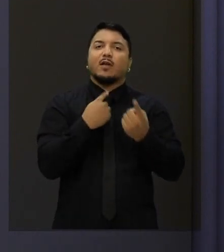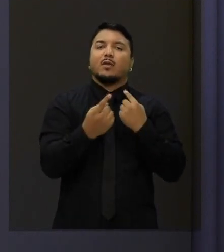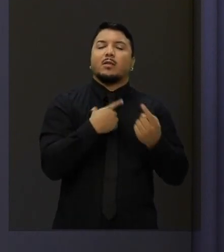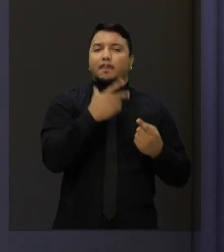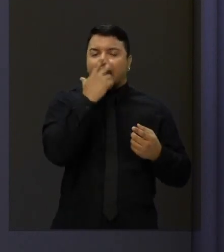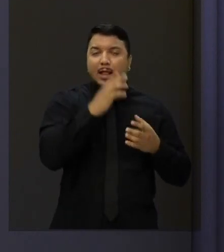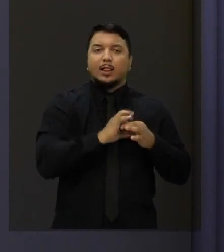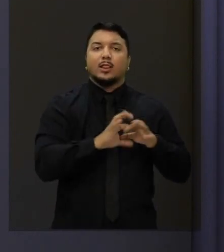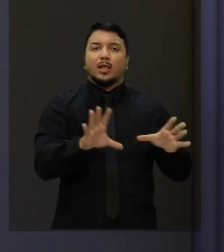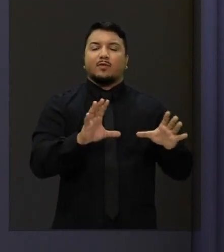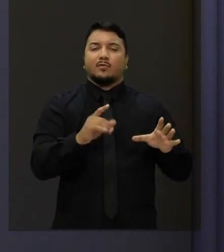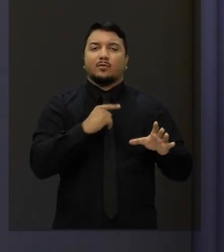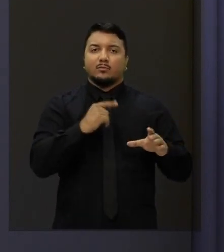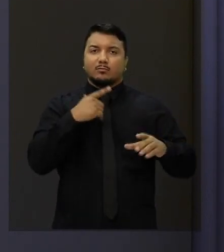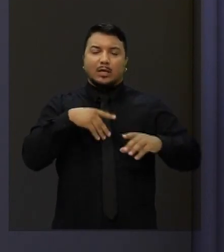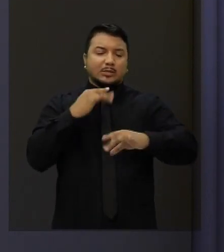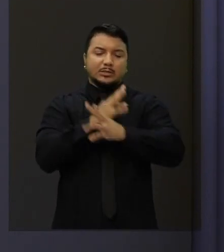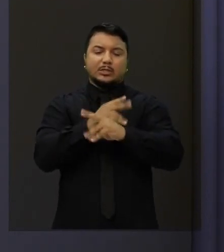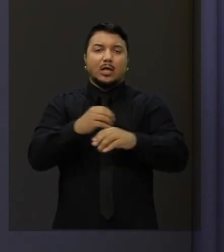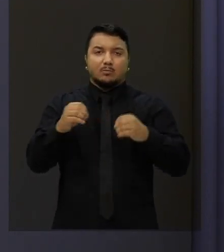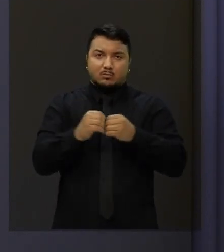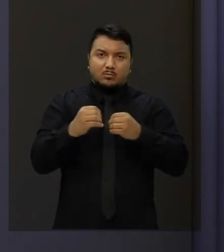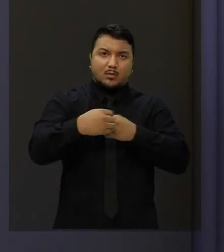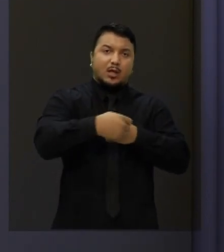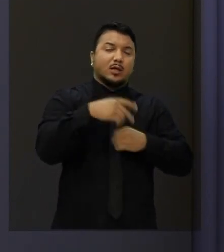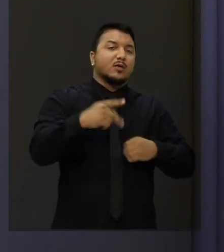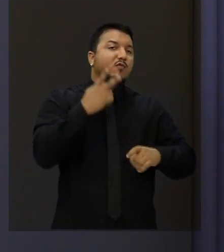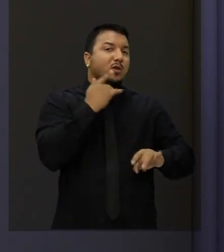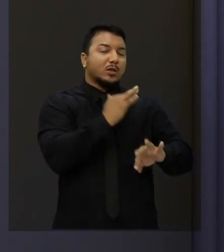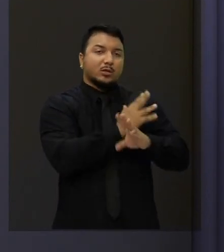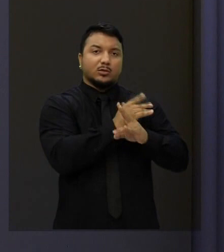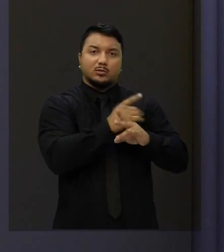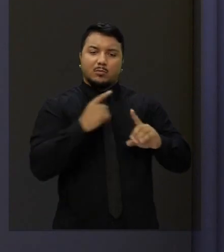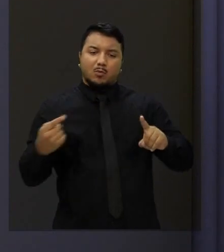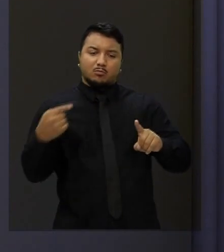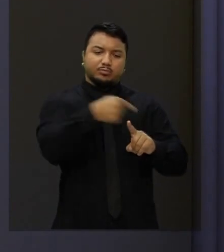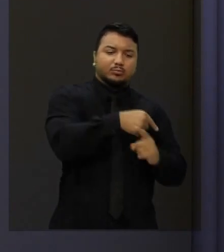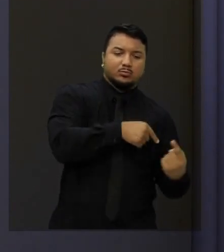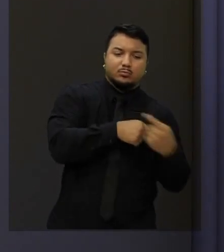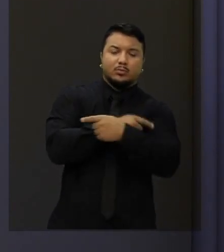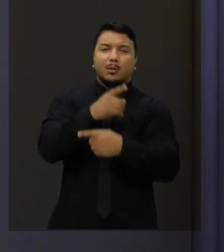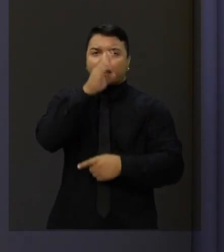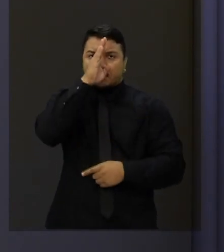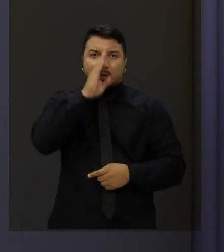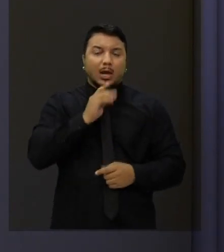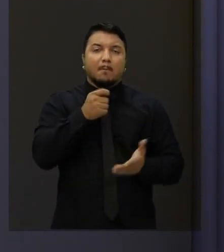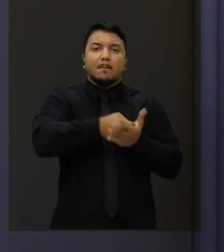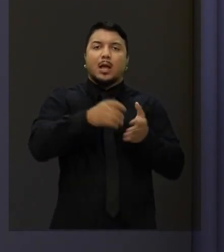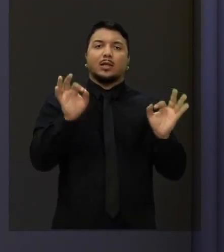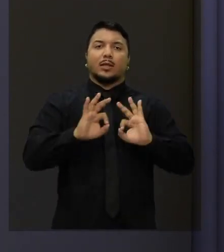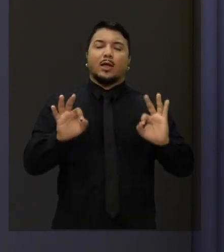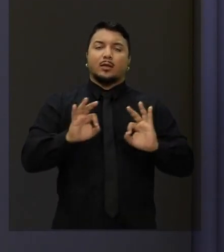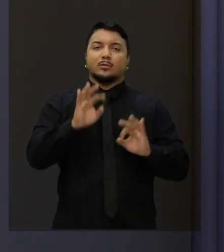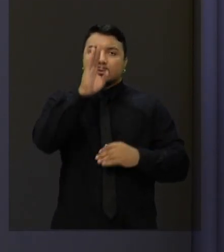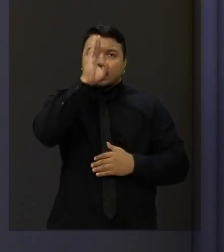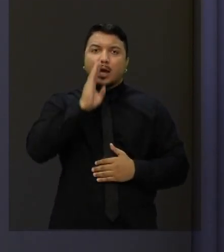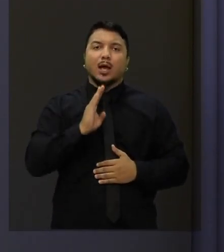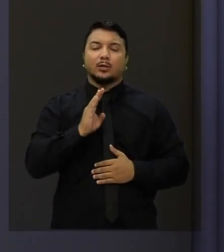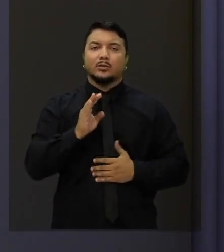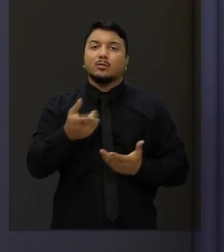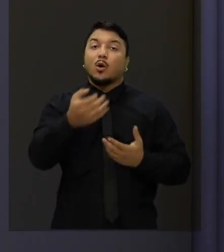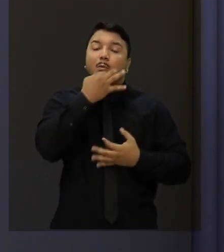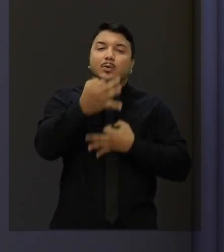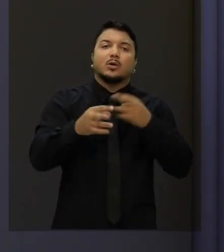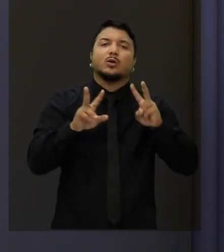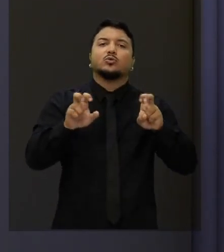Qualquer uma das cidades da região metropolitana de Fortaleza virá a Fortaleza e voltará sem pagar nada. De graça. Eu queria a sua opinião